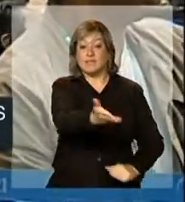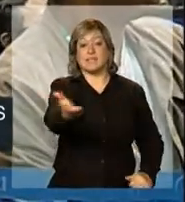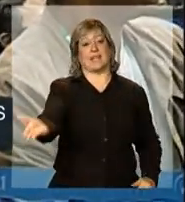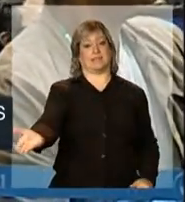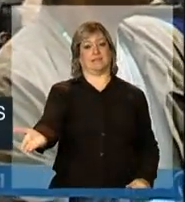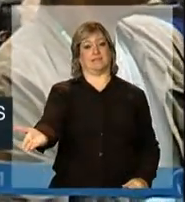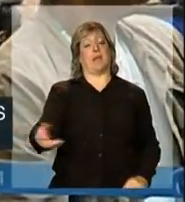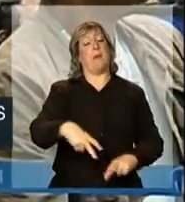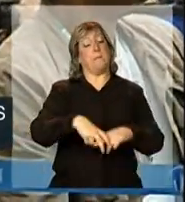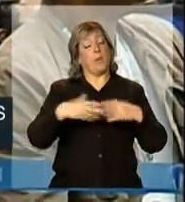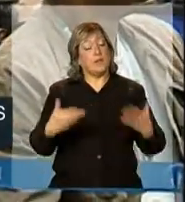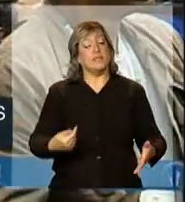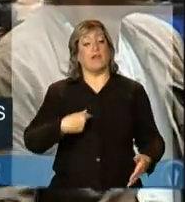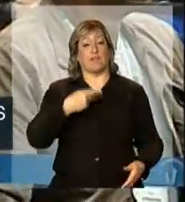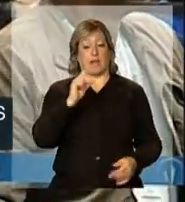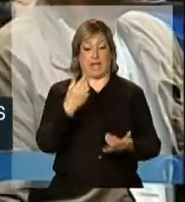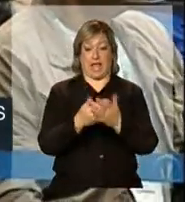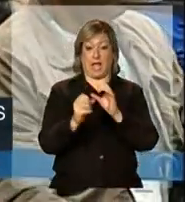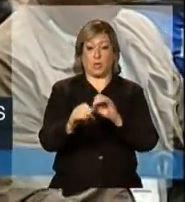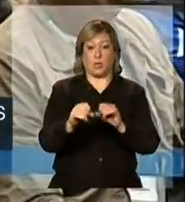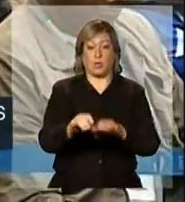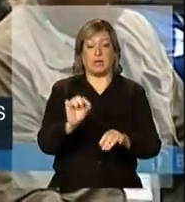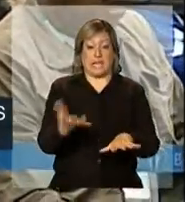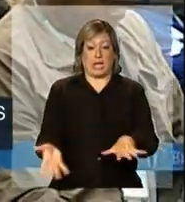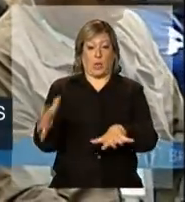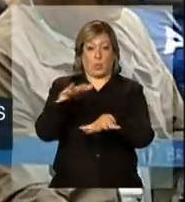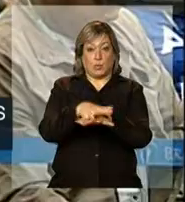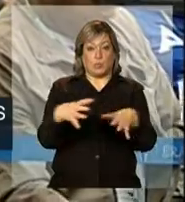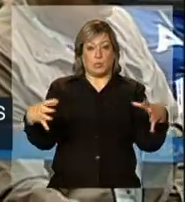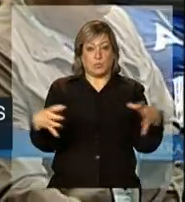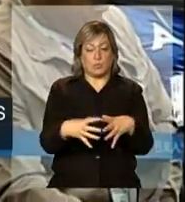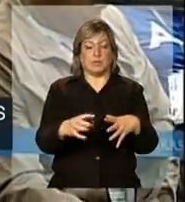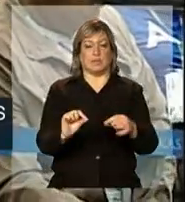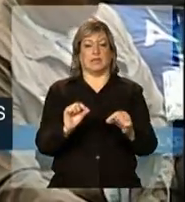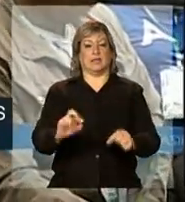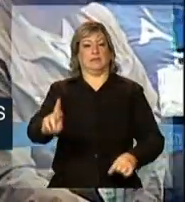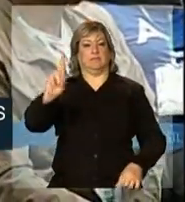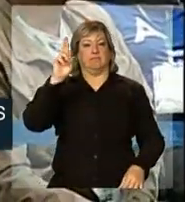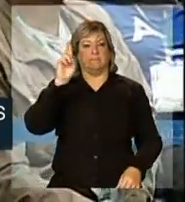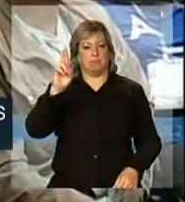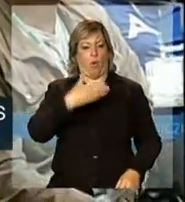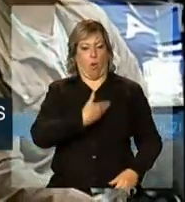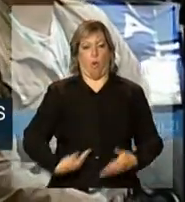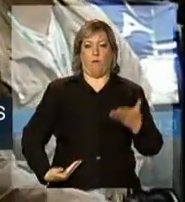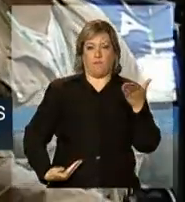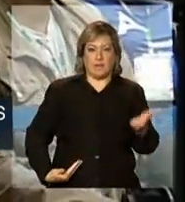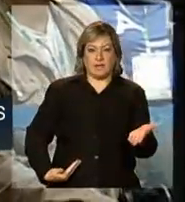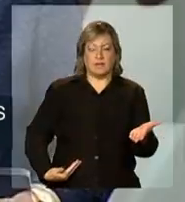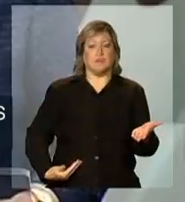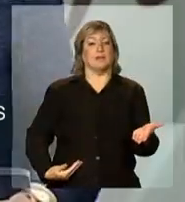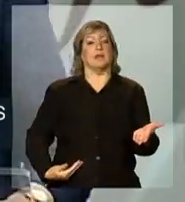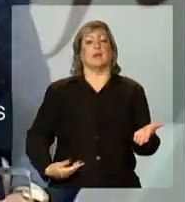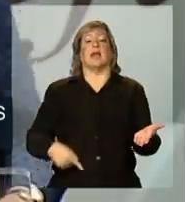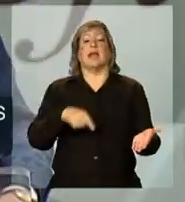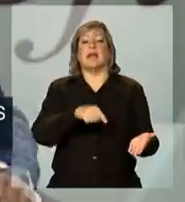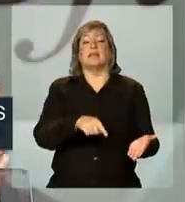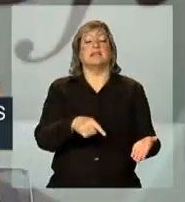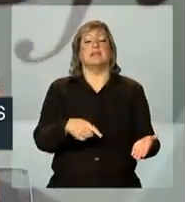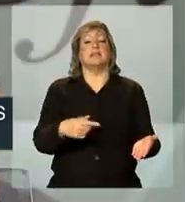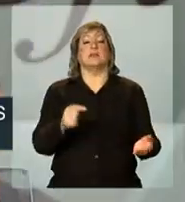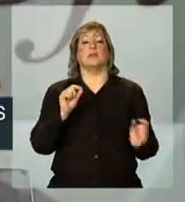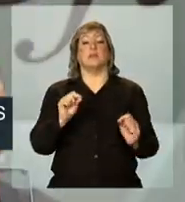Por isso, eu disse, educação inclusiva, que é responsabilidade do Estado, não exclui